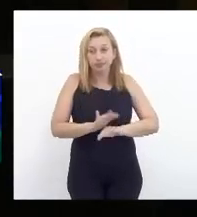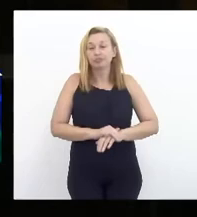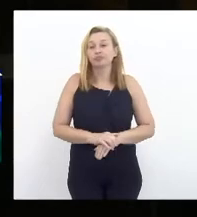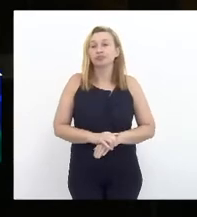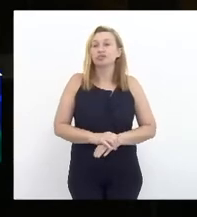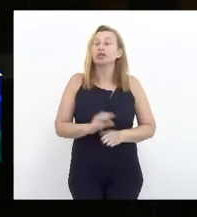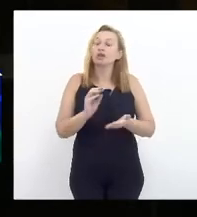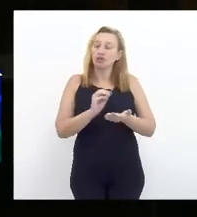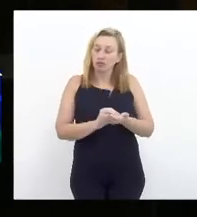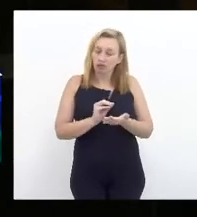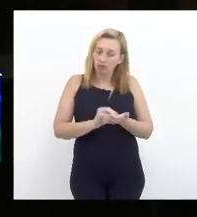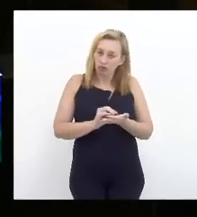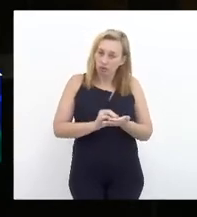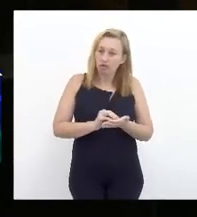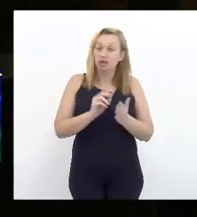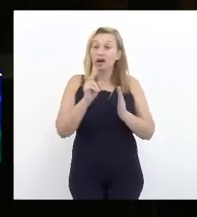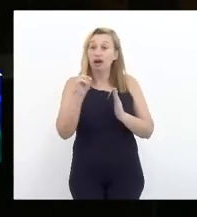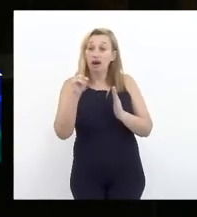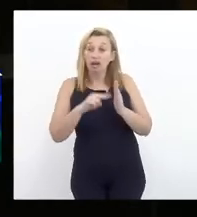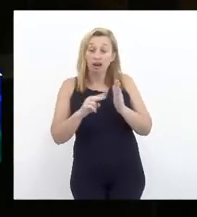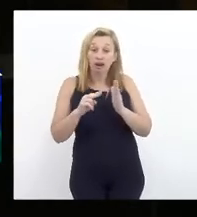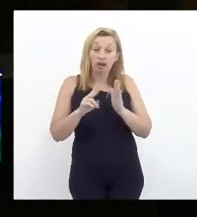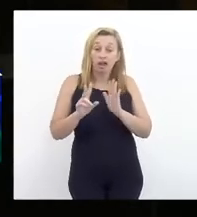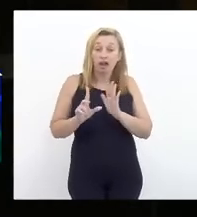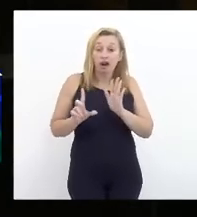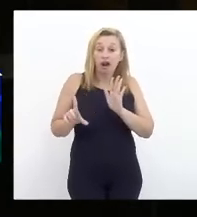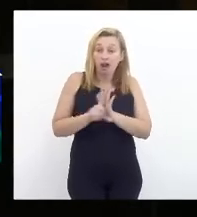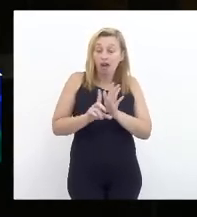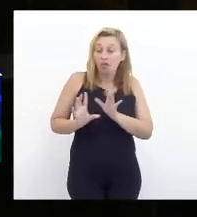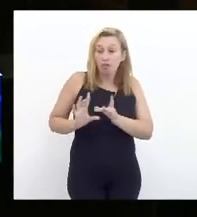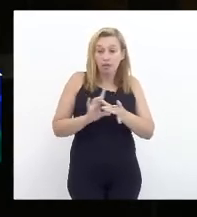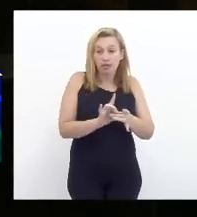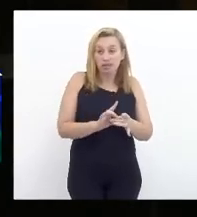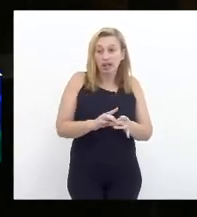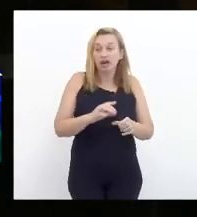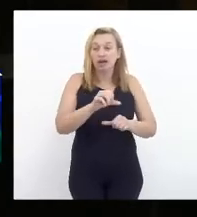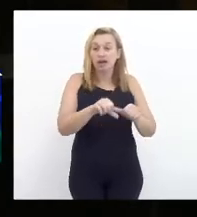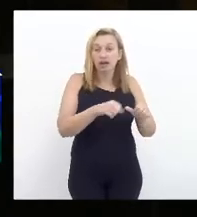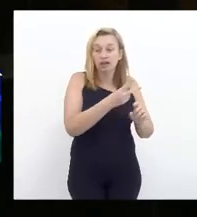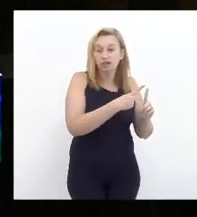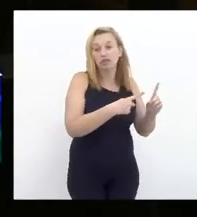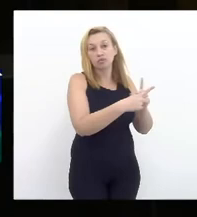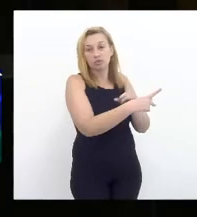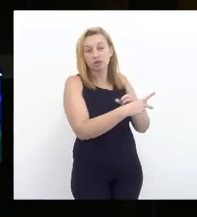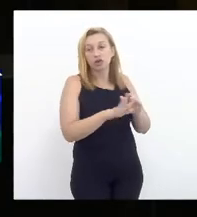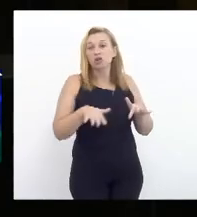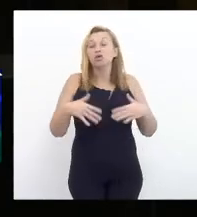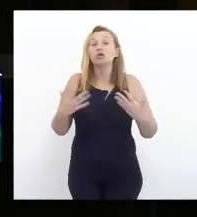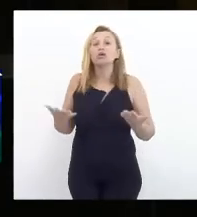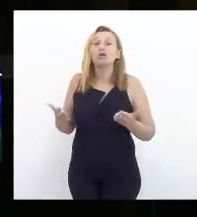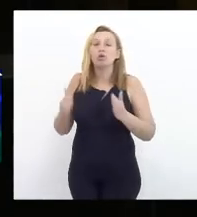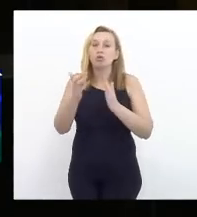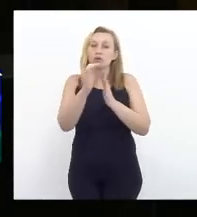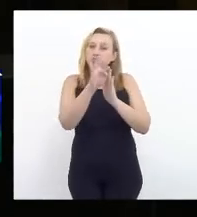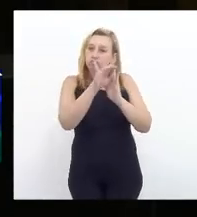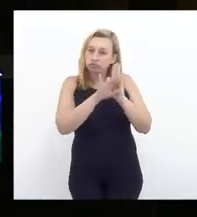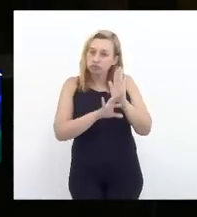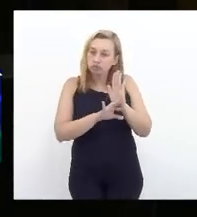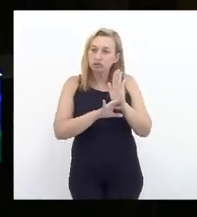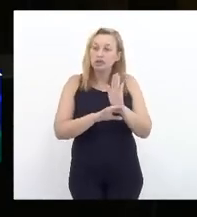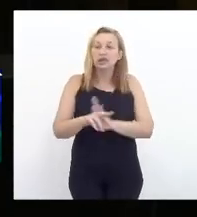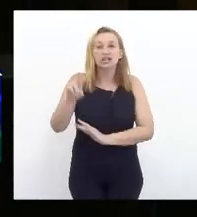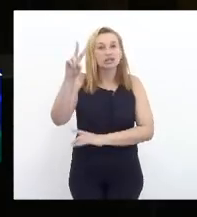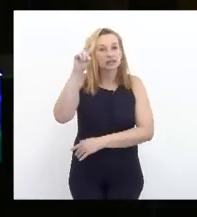E ainda falta a lei complementar a emenda constitucional da reforma da Previdência. E qual é o cronograma? Na segunda